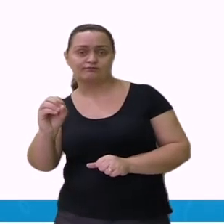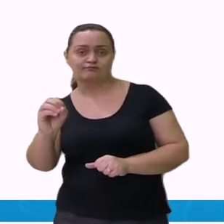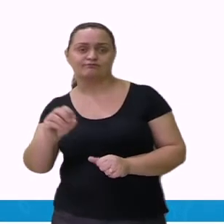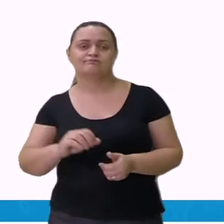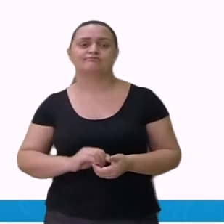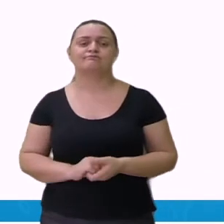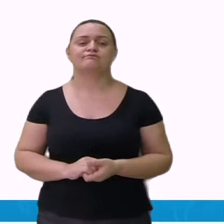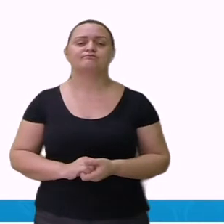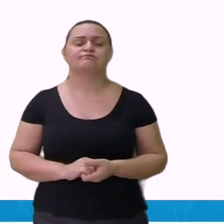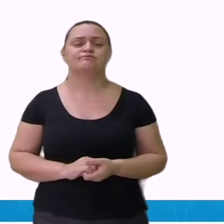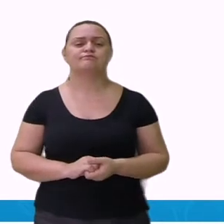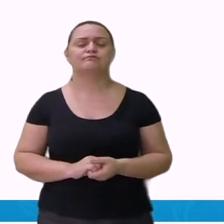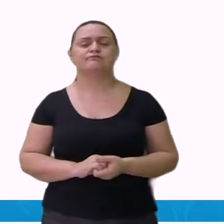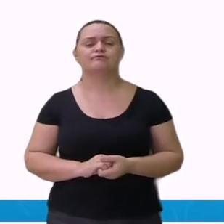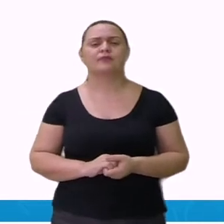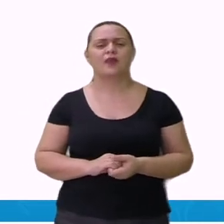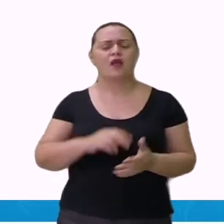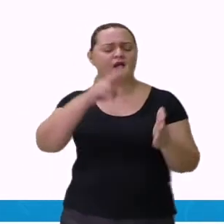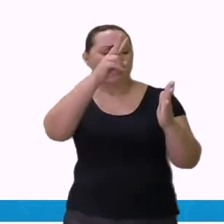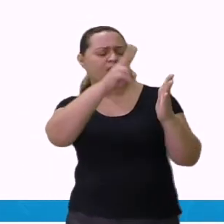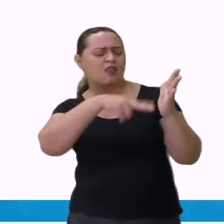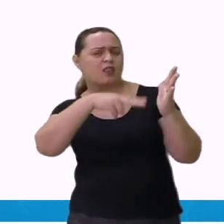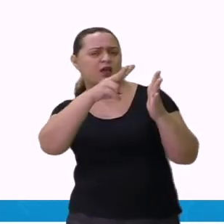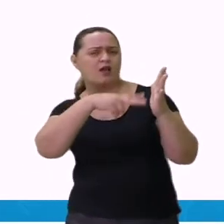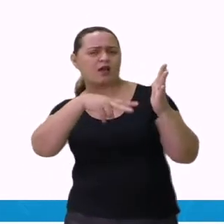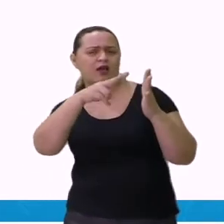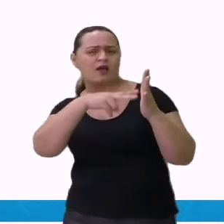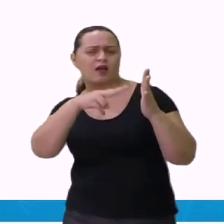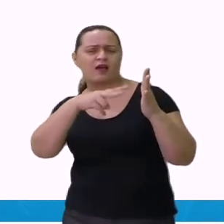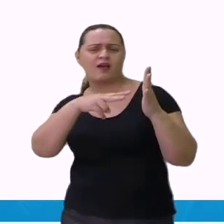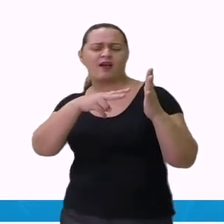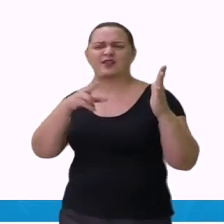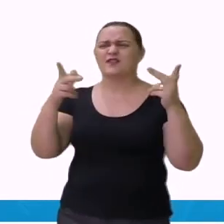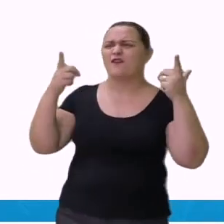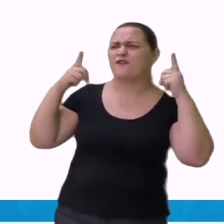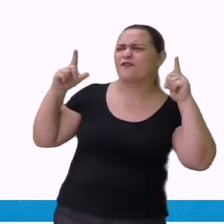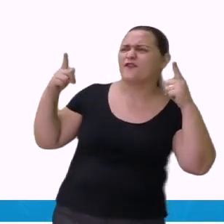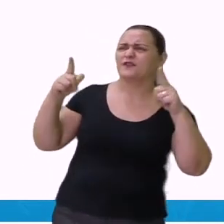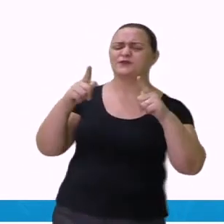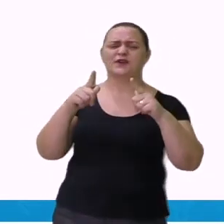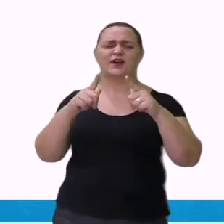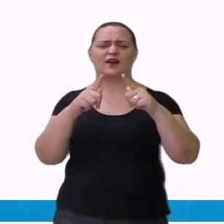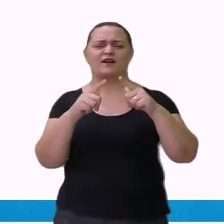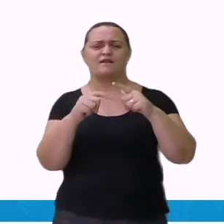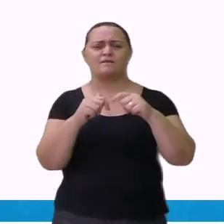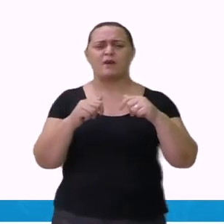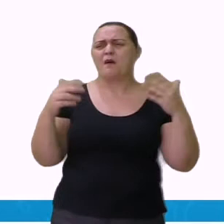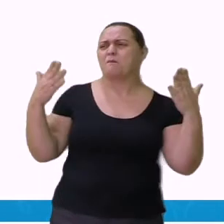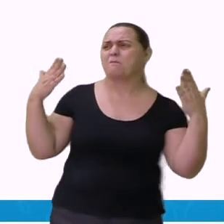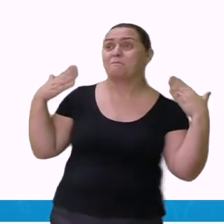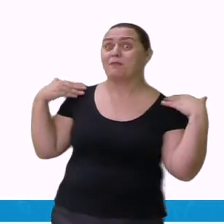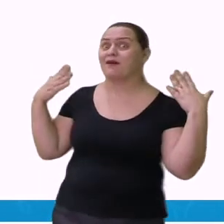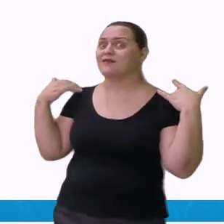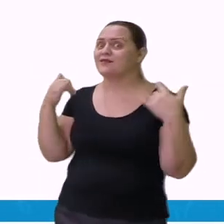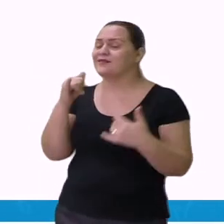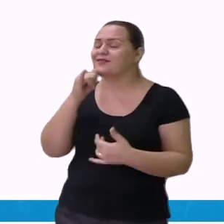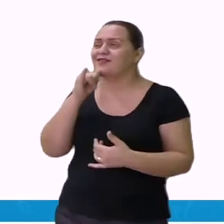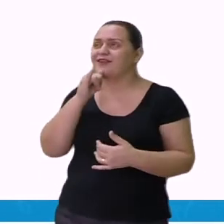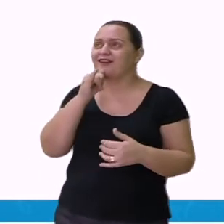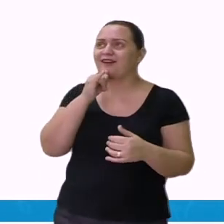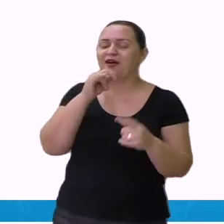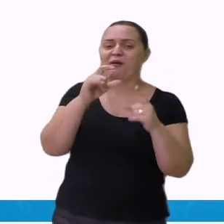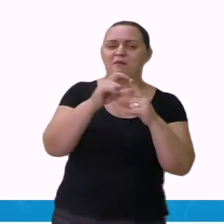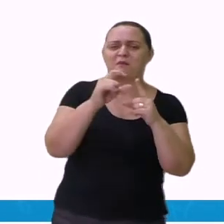Ler é se aventurar entre as palavras. Estamos envolvidos num mundo repleto de